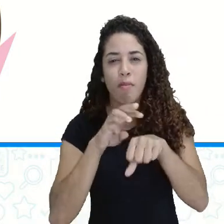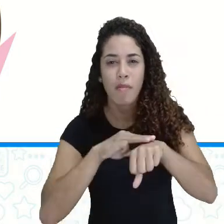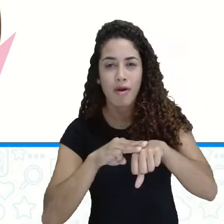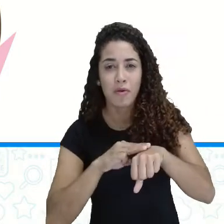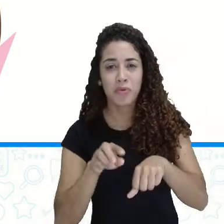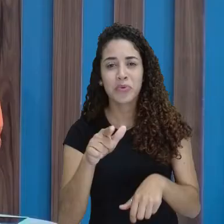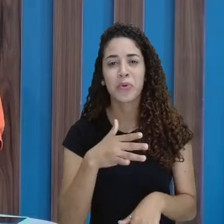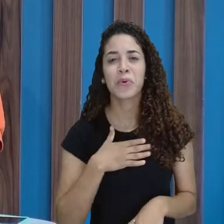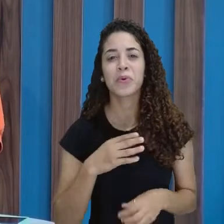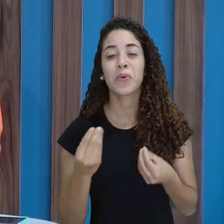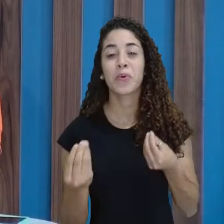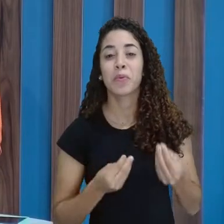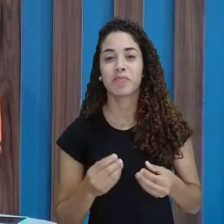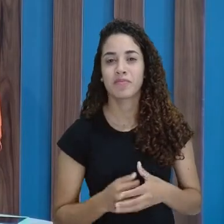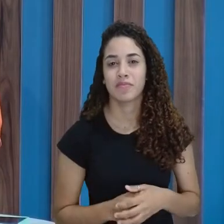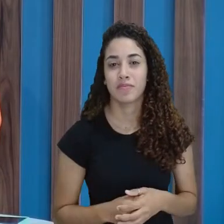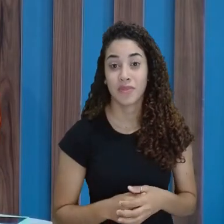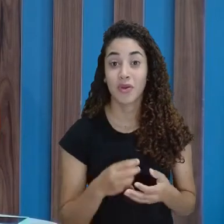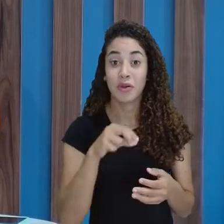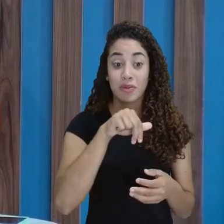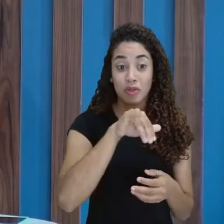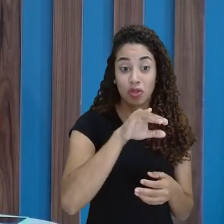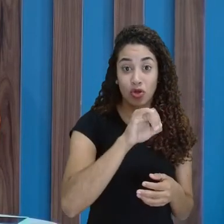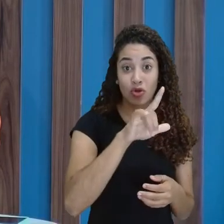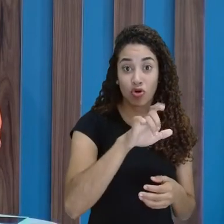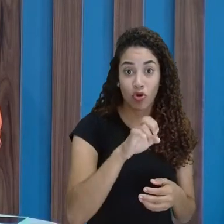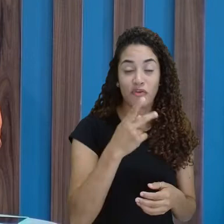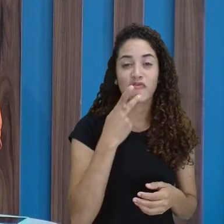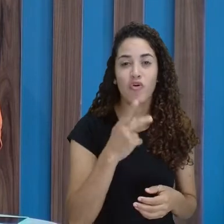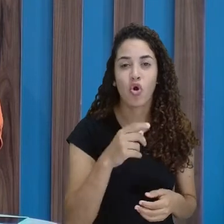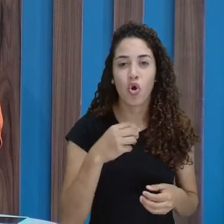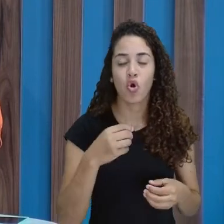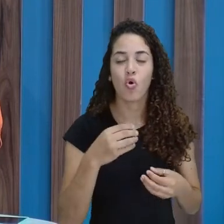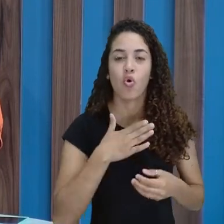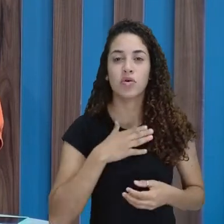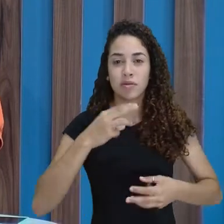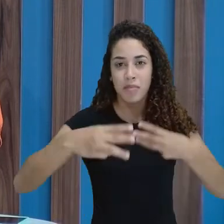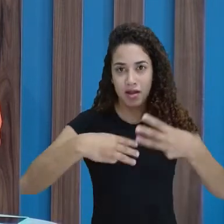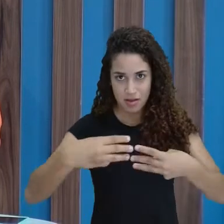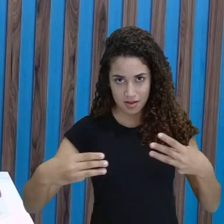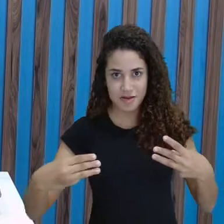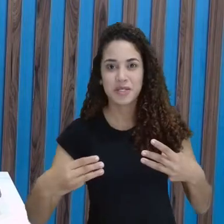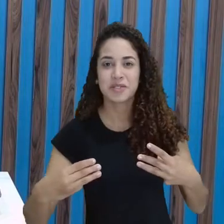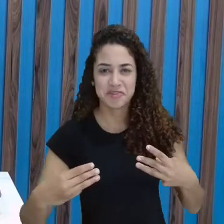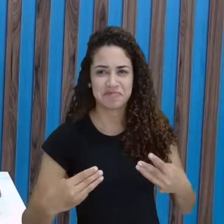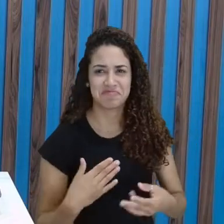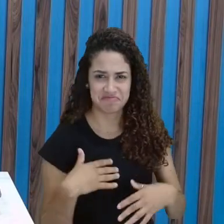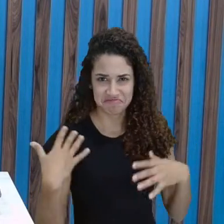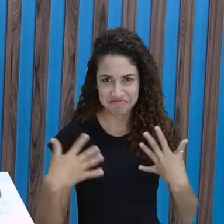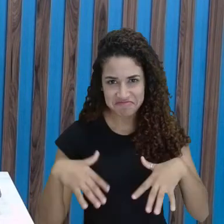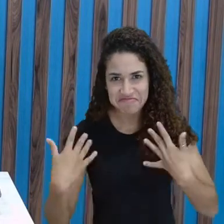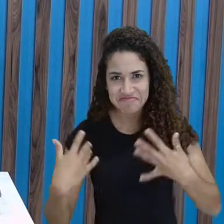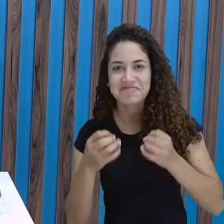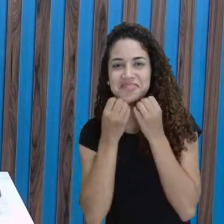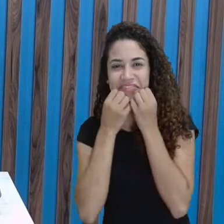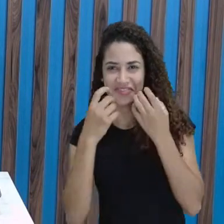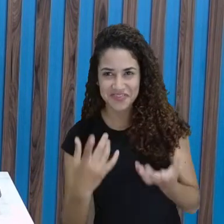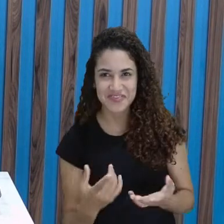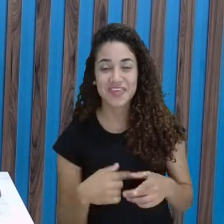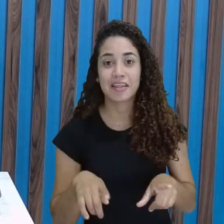Nicole tá dizendo que gosta de macarrão. Hum, Nicole. Muito bom também, viu? Também, Nicole.